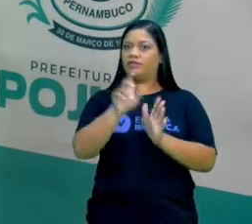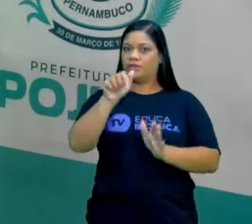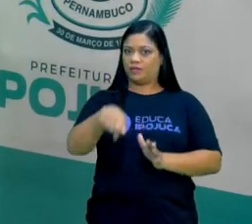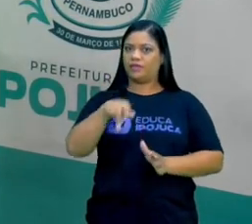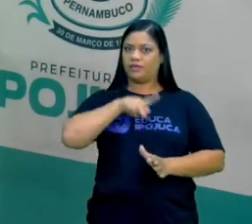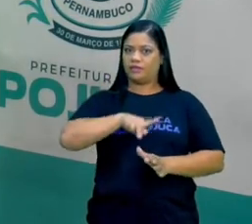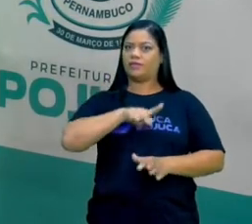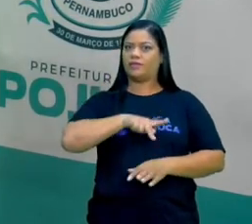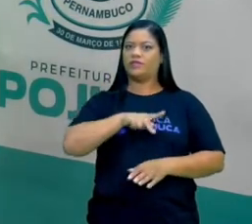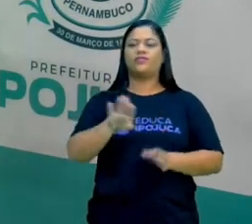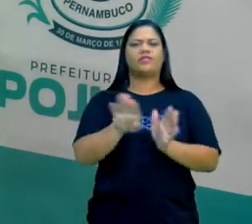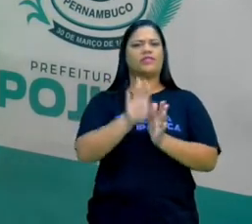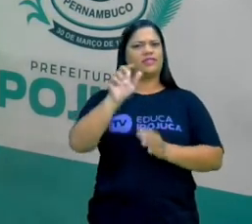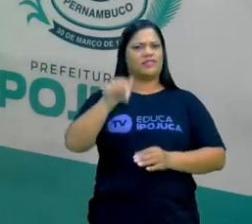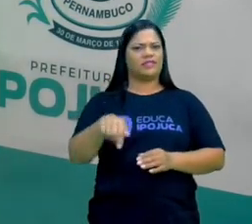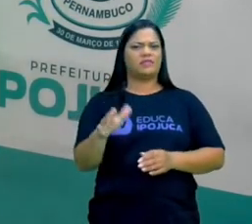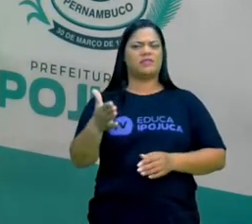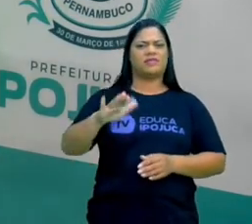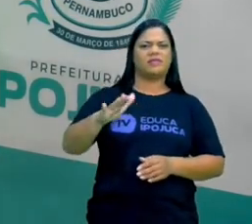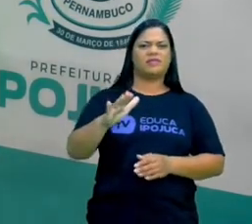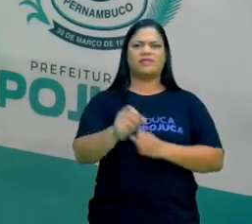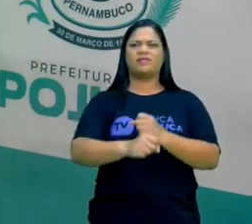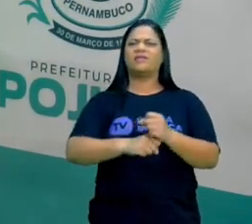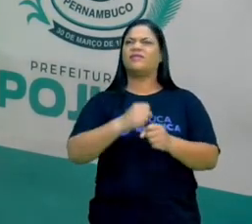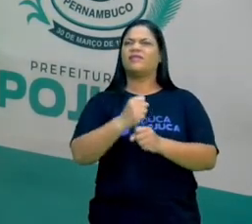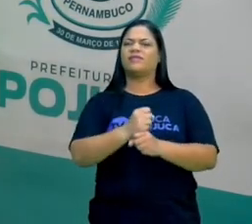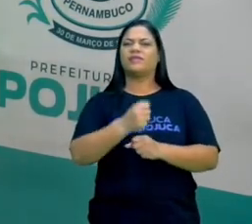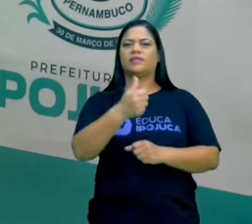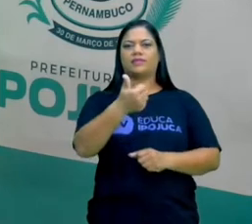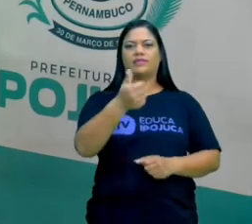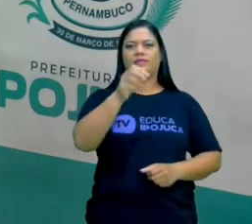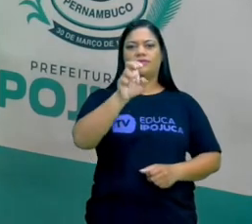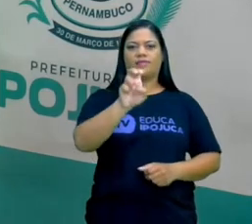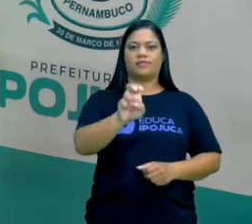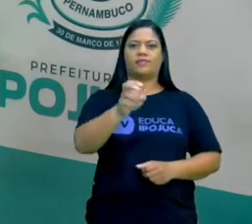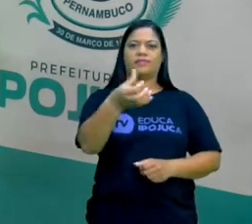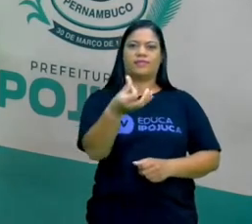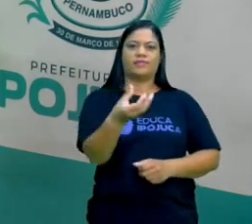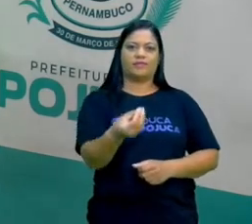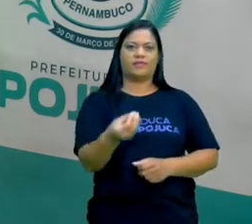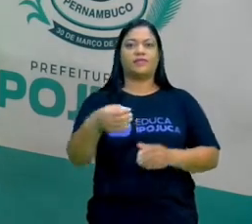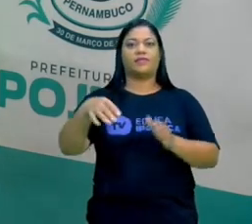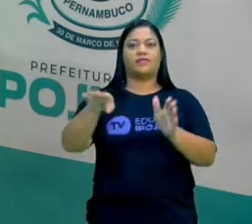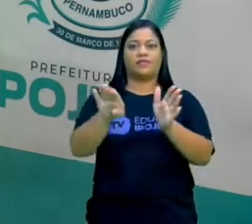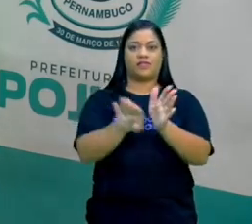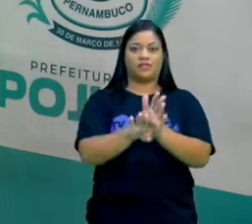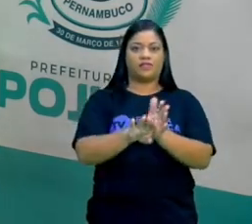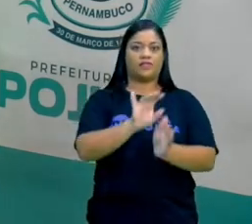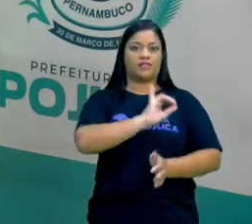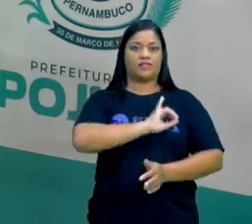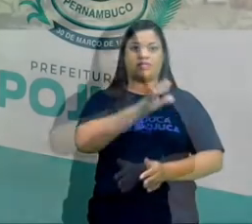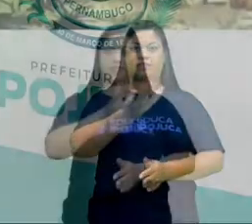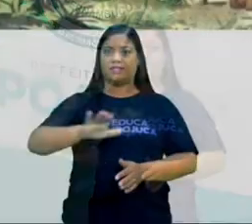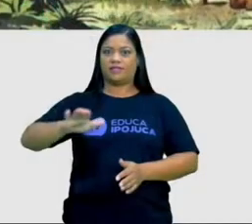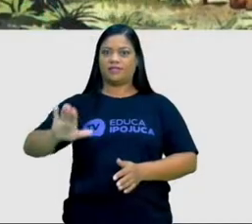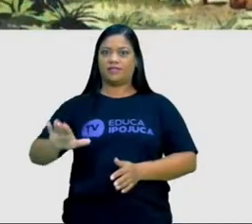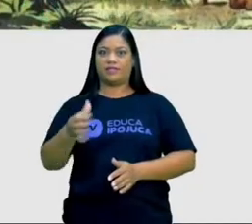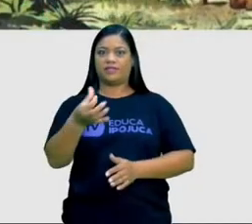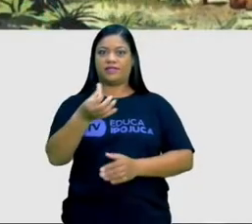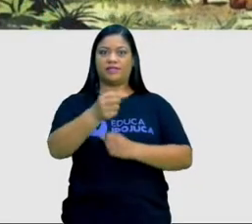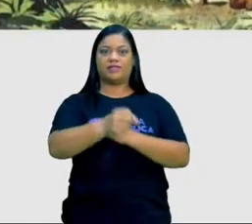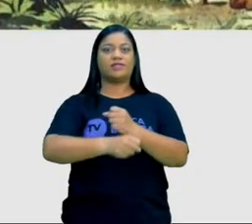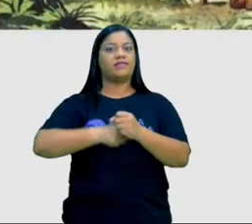Então os portugueses chegaram aqui, mais ou menos no ano de 1560. Eles chegaram em Pojuca. 60